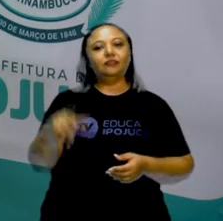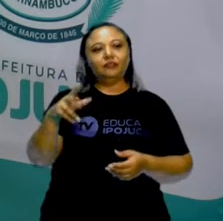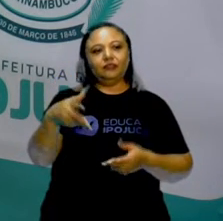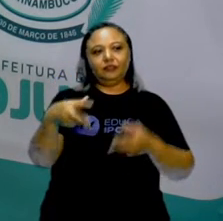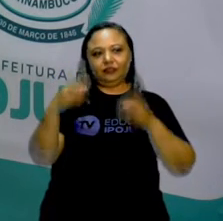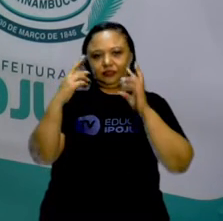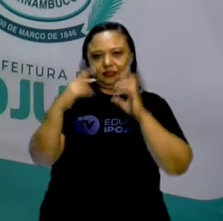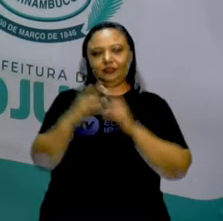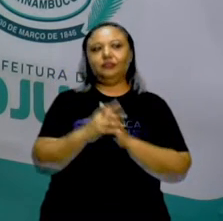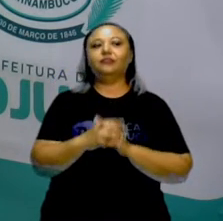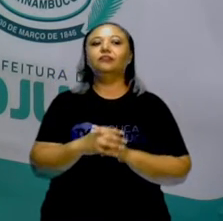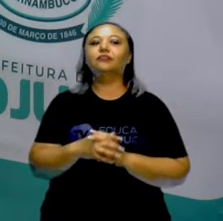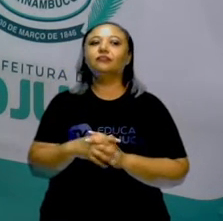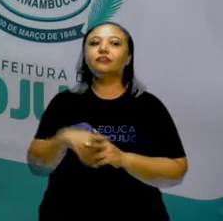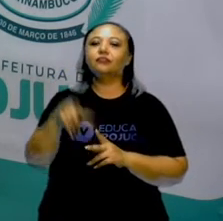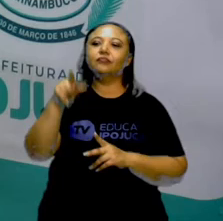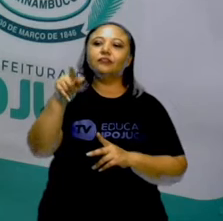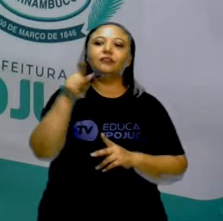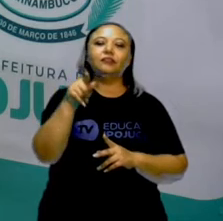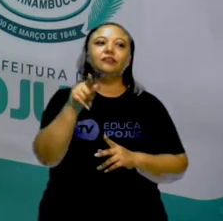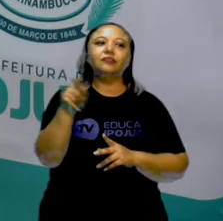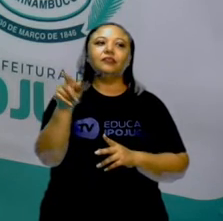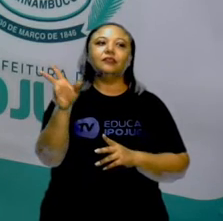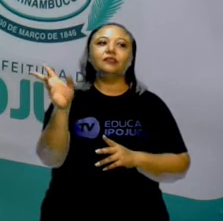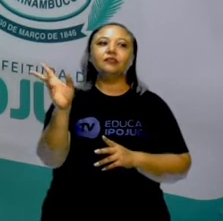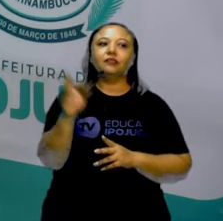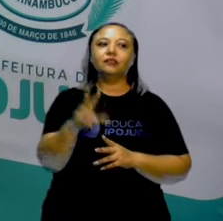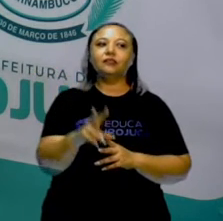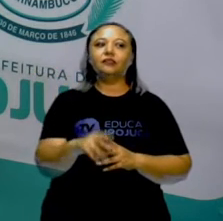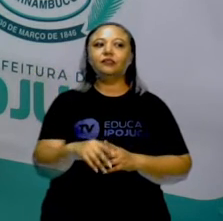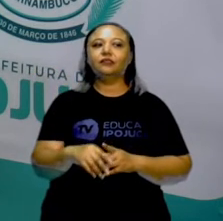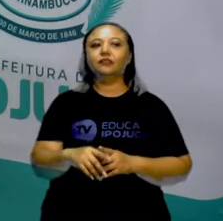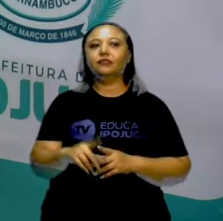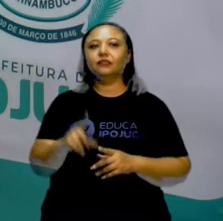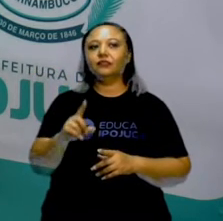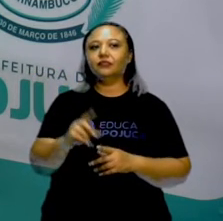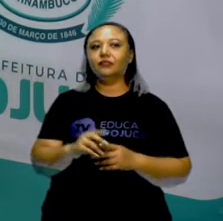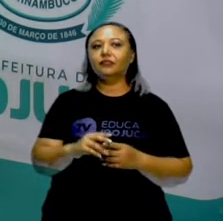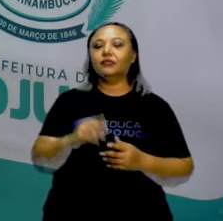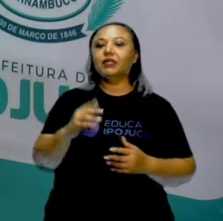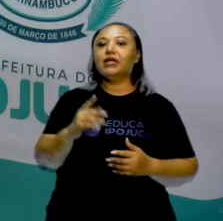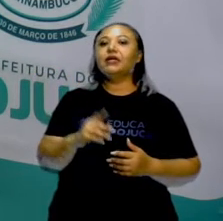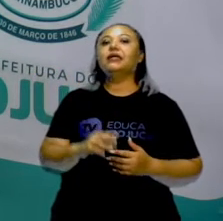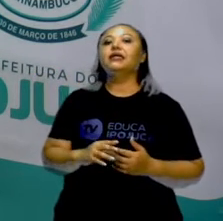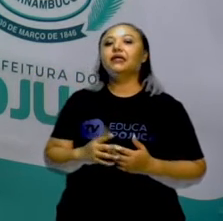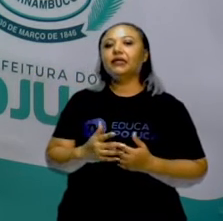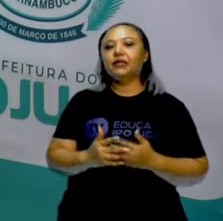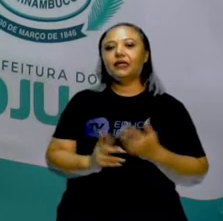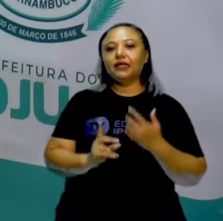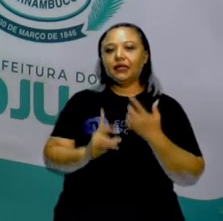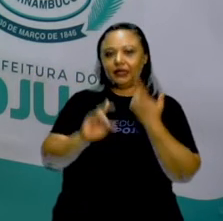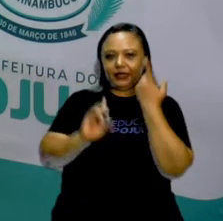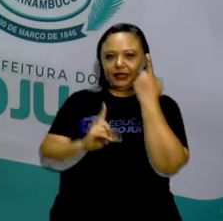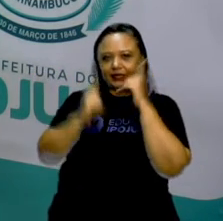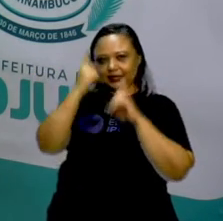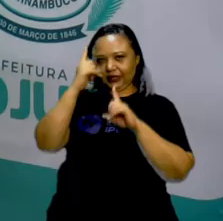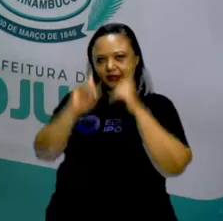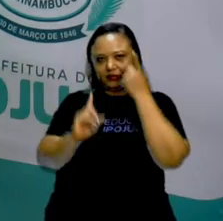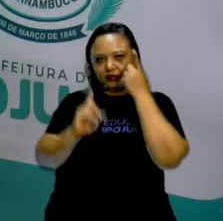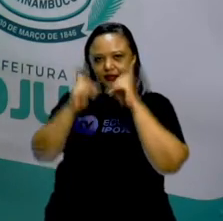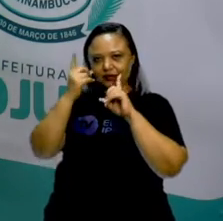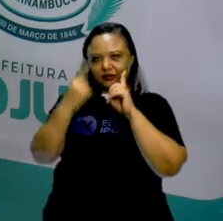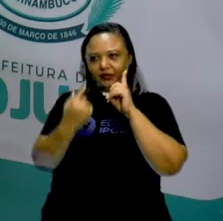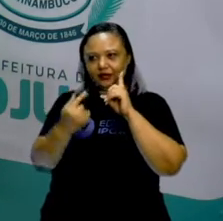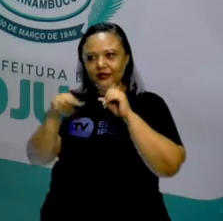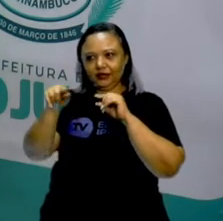percebem. E aí? O nome desse quadro é Carnaval em Madureira. Ele é do ano de 1924. E aí,